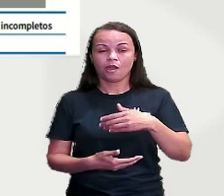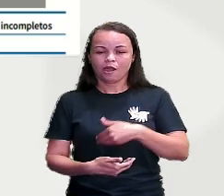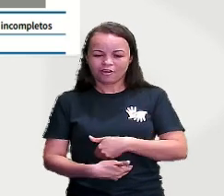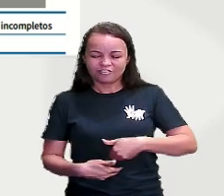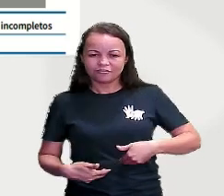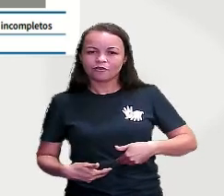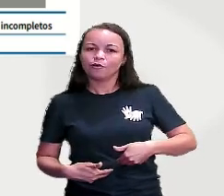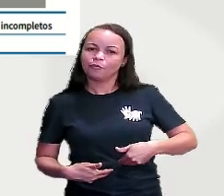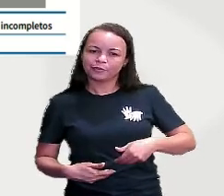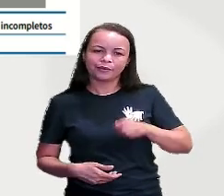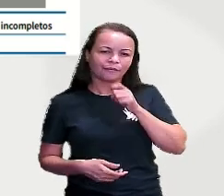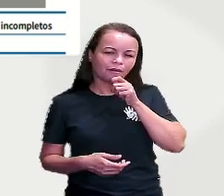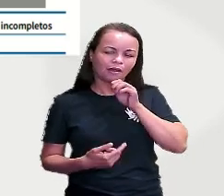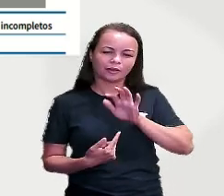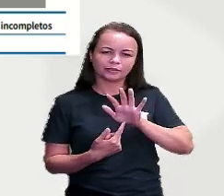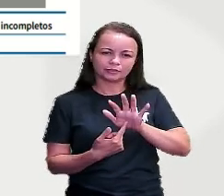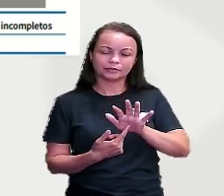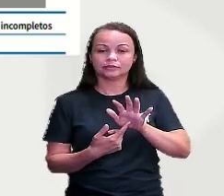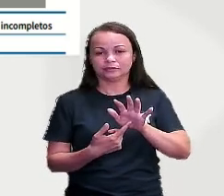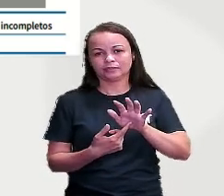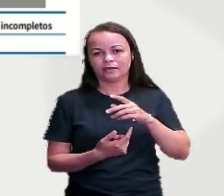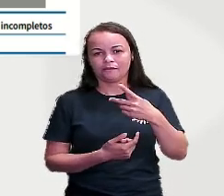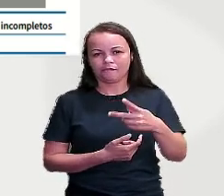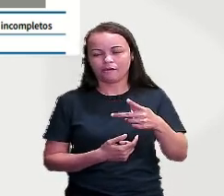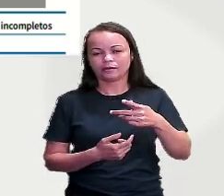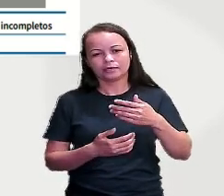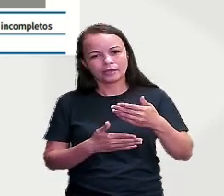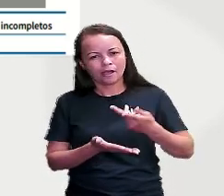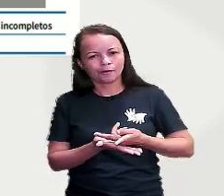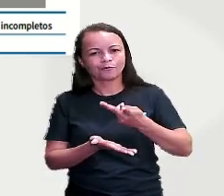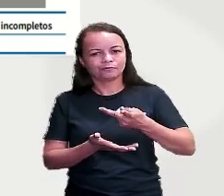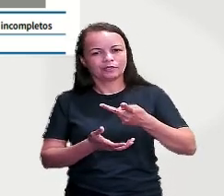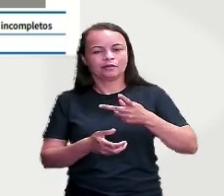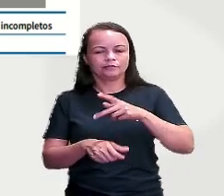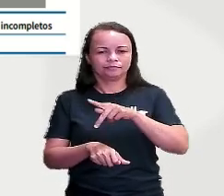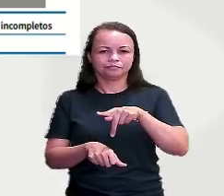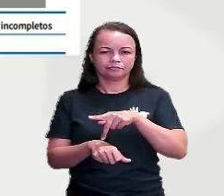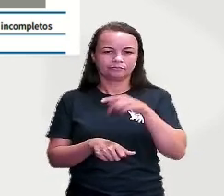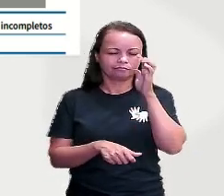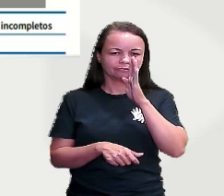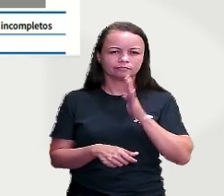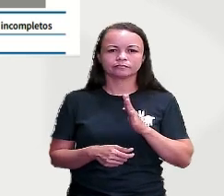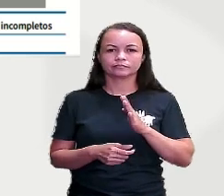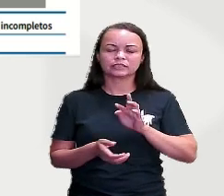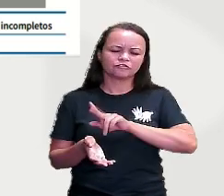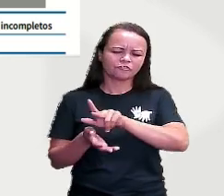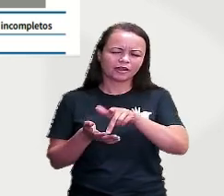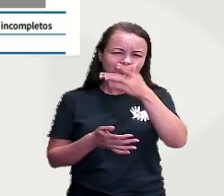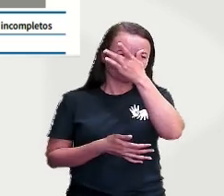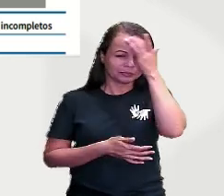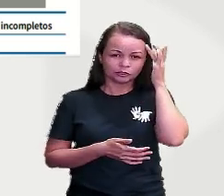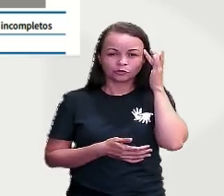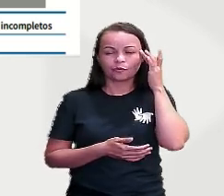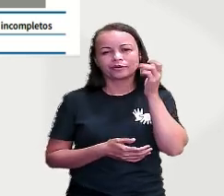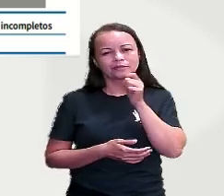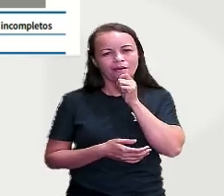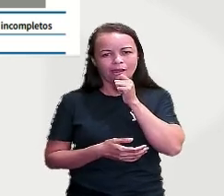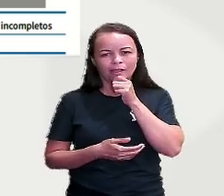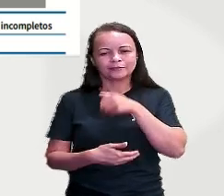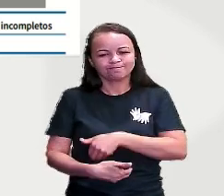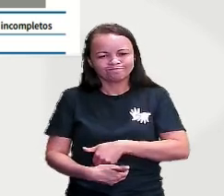recorrente. No nosso país, muitas pessoas estão ainda passando fome.